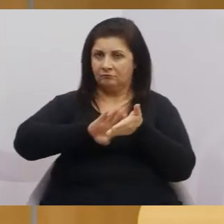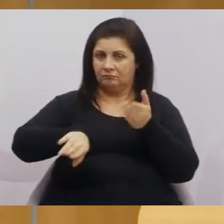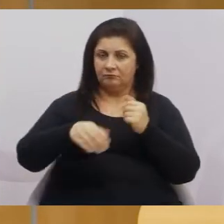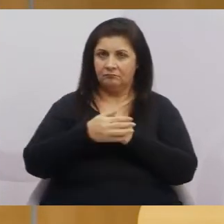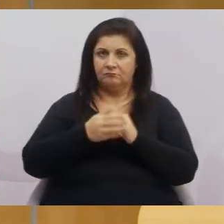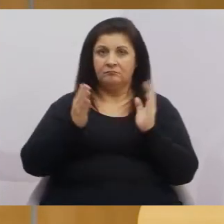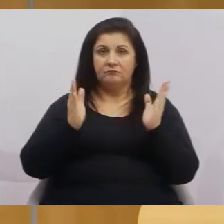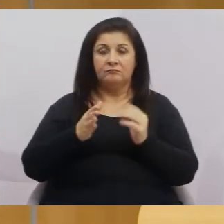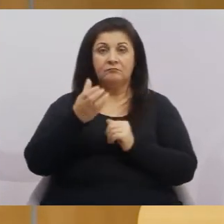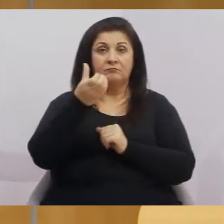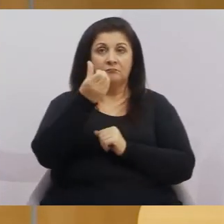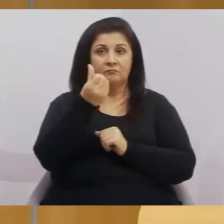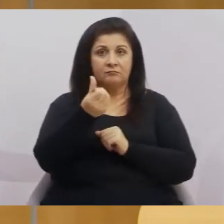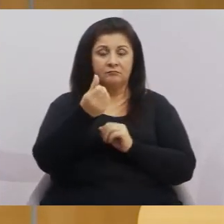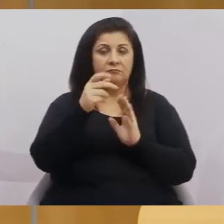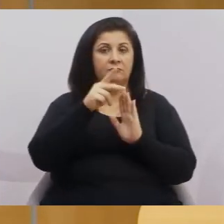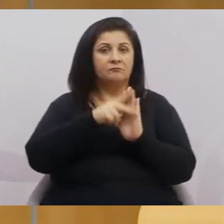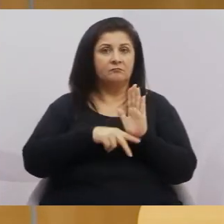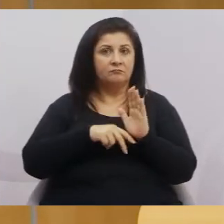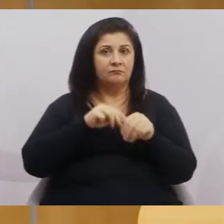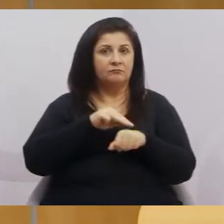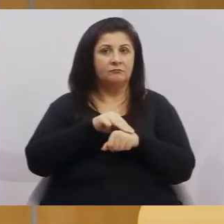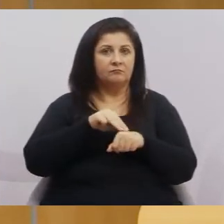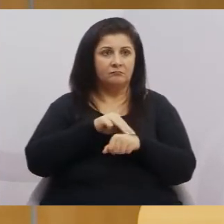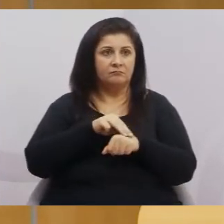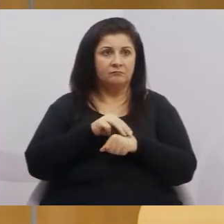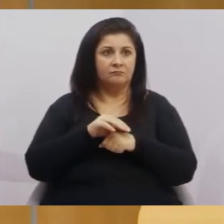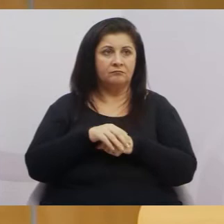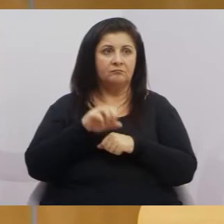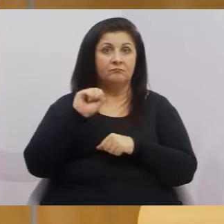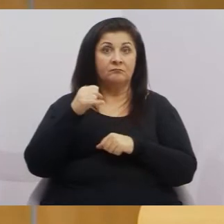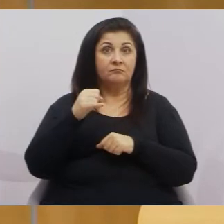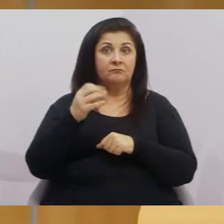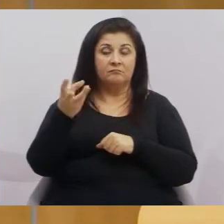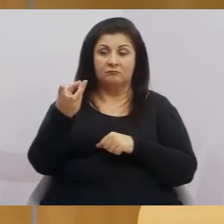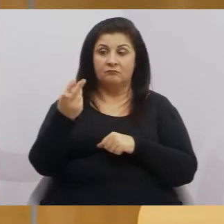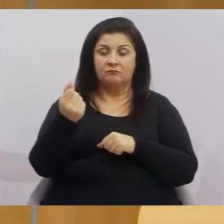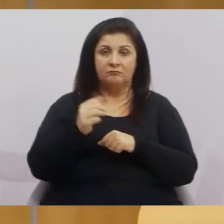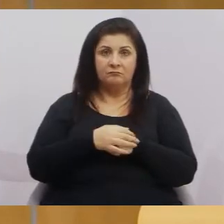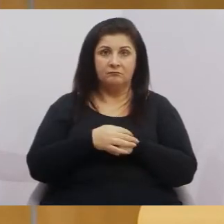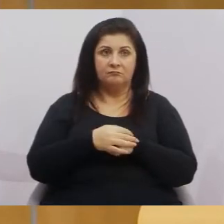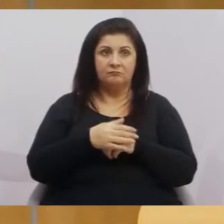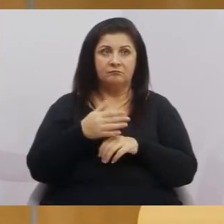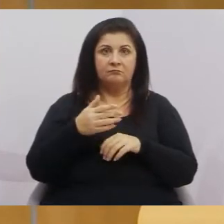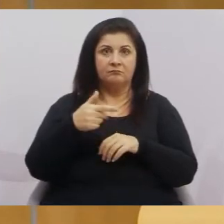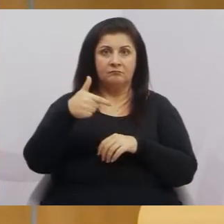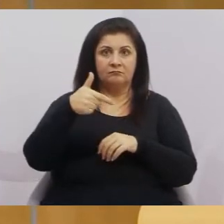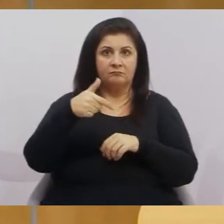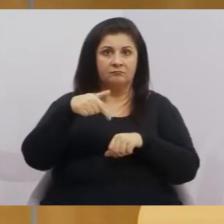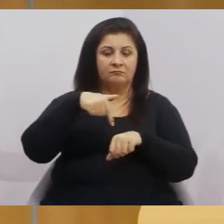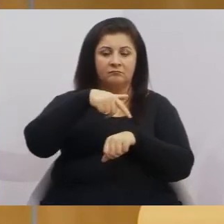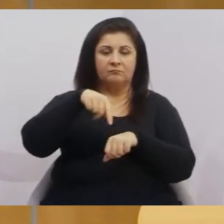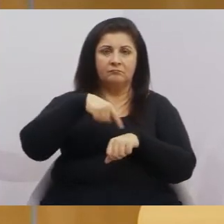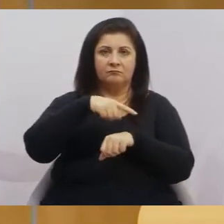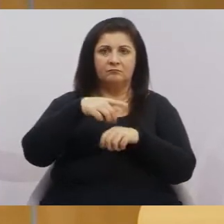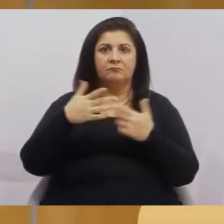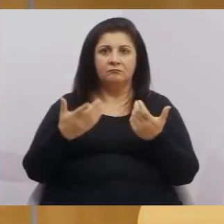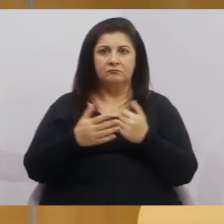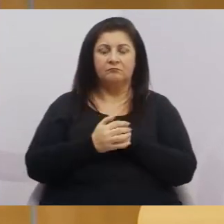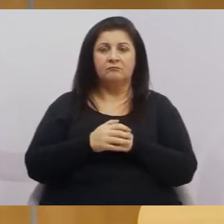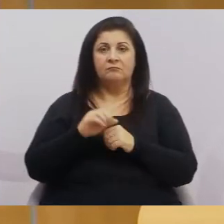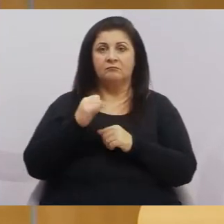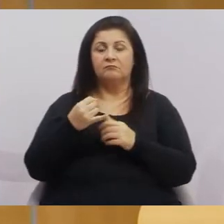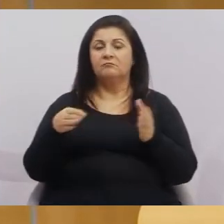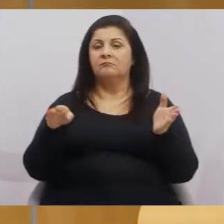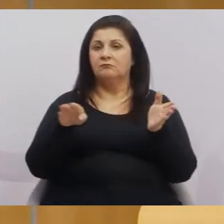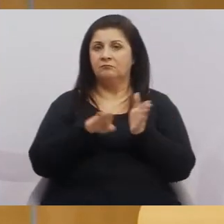no sexto discutindo e se a gente for fazer a conta, nós vamos ter sete ou oito horas, então nós vamos chegar no horário que foi citado